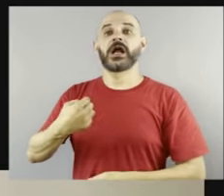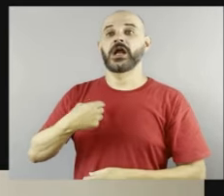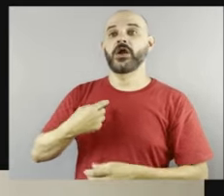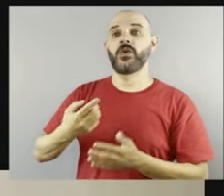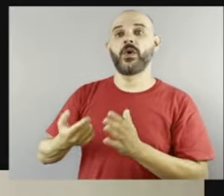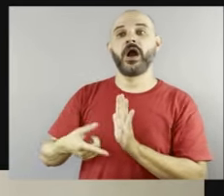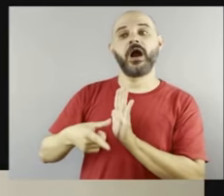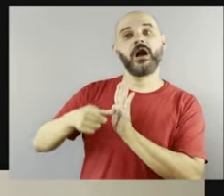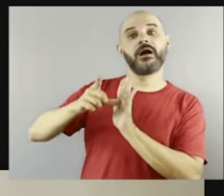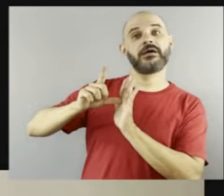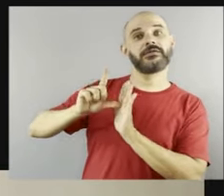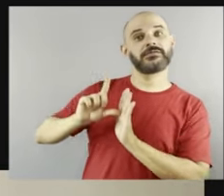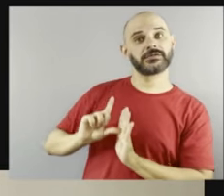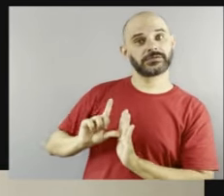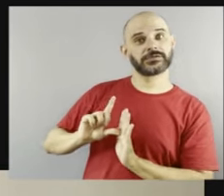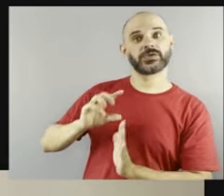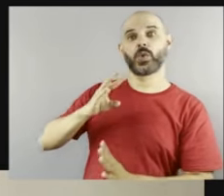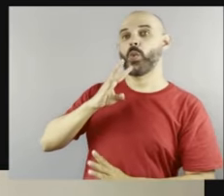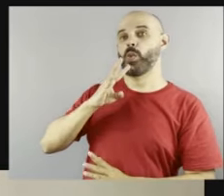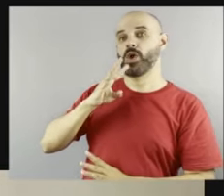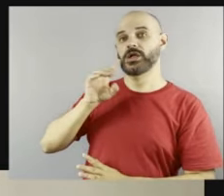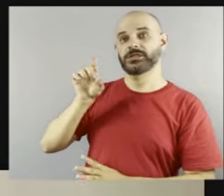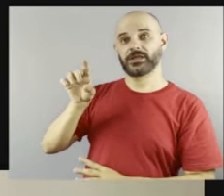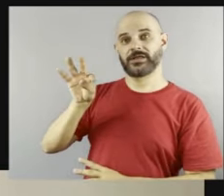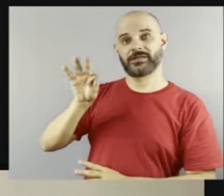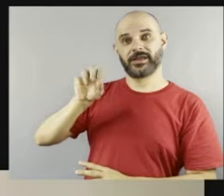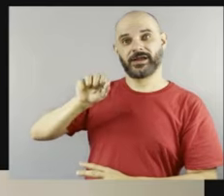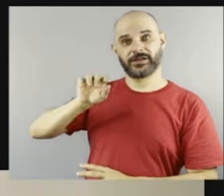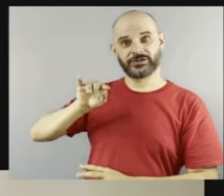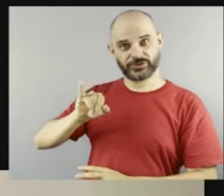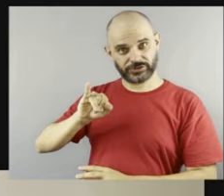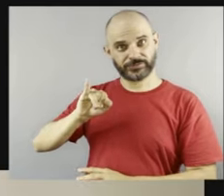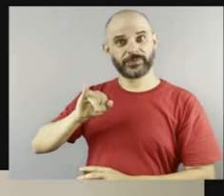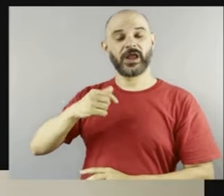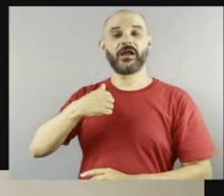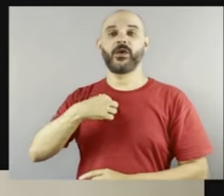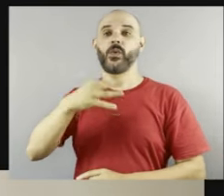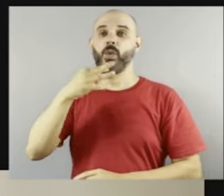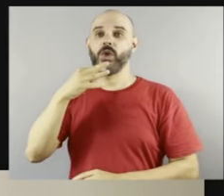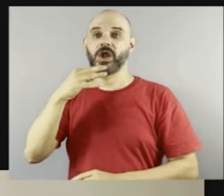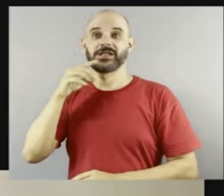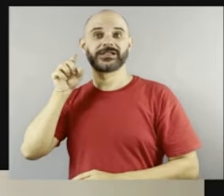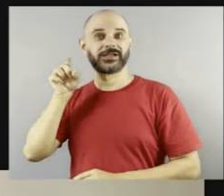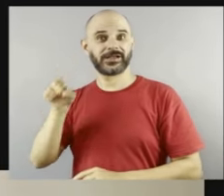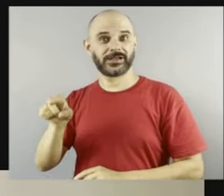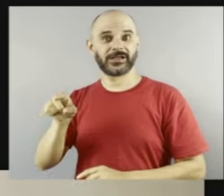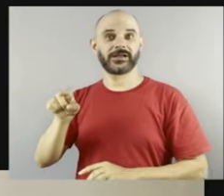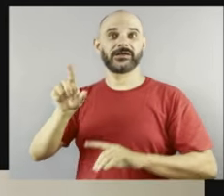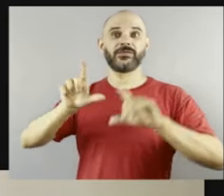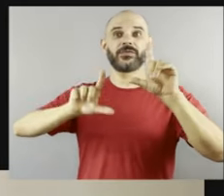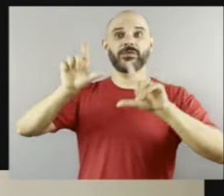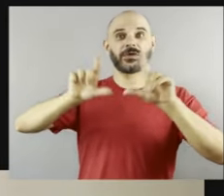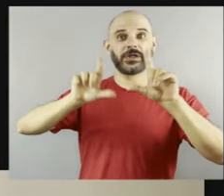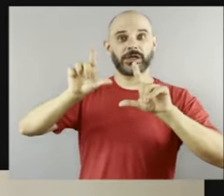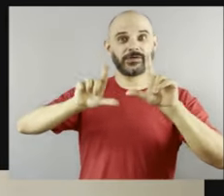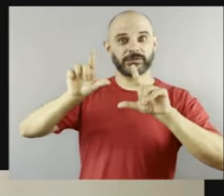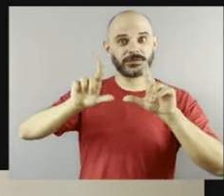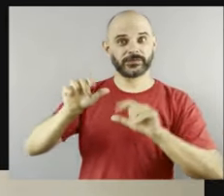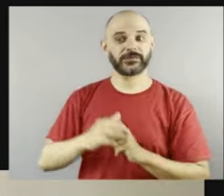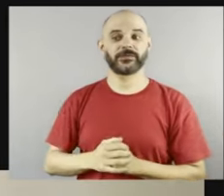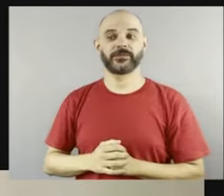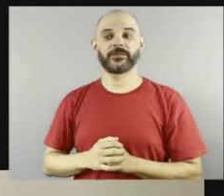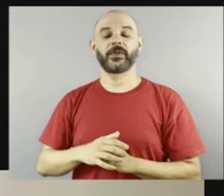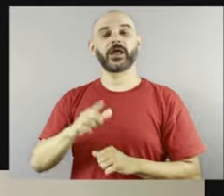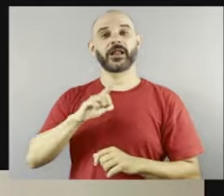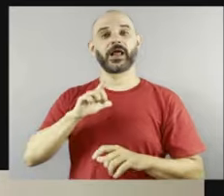palco. Vou dizer por quê. Porque eu conheci a Tati quando ela fazia um programa de televisão, porque nós tínhamos na televisão comunitária. E